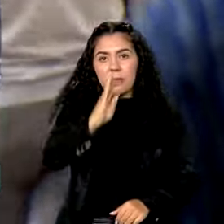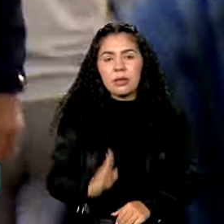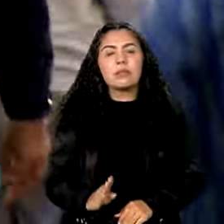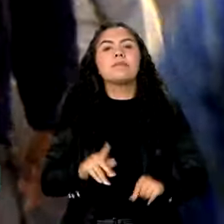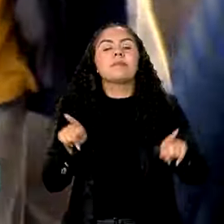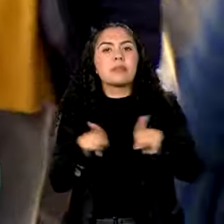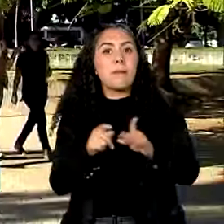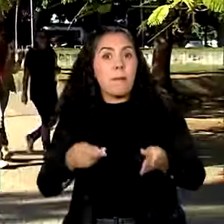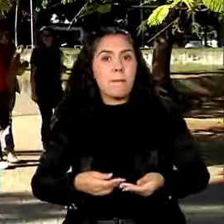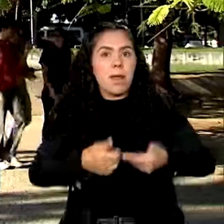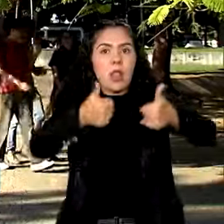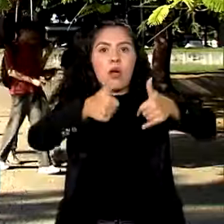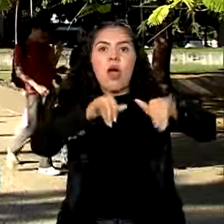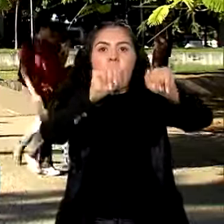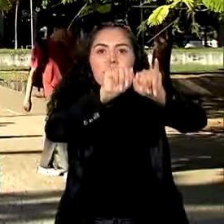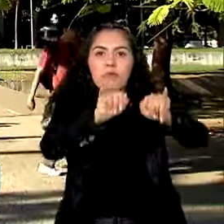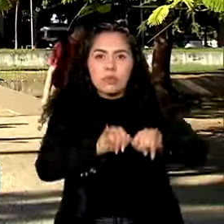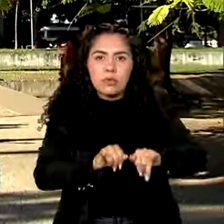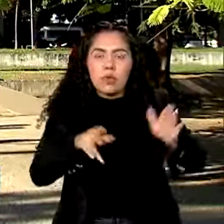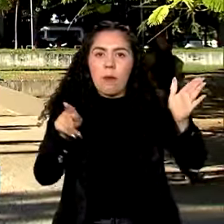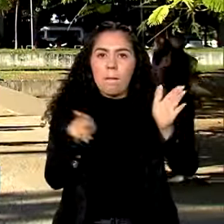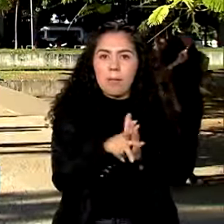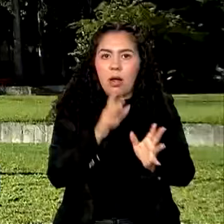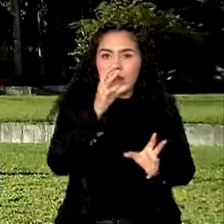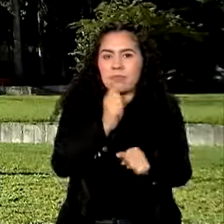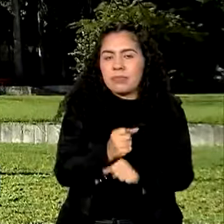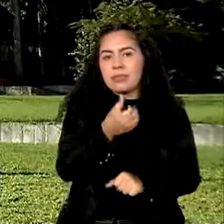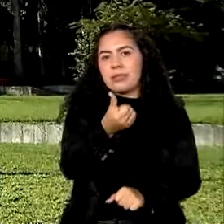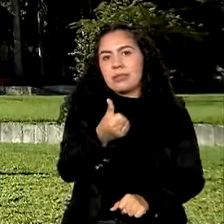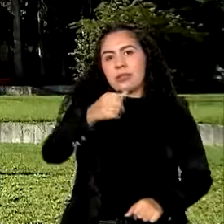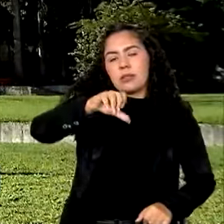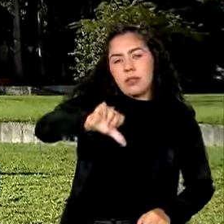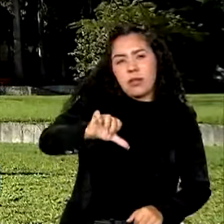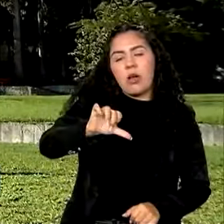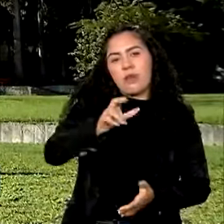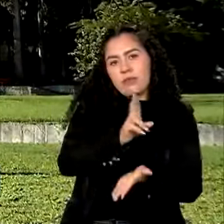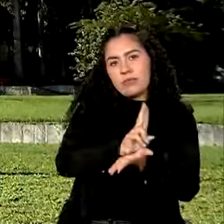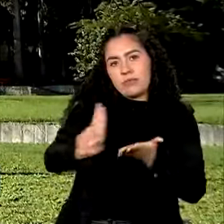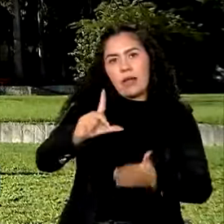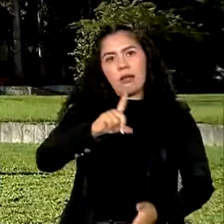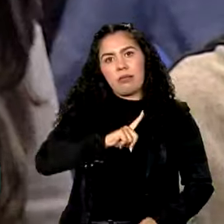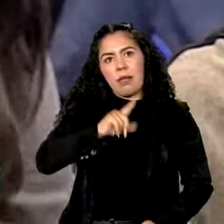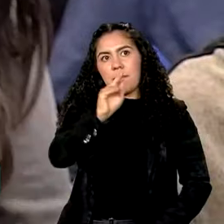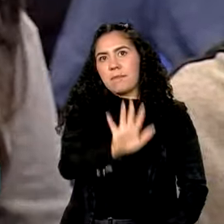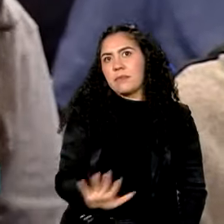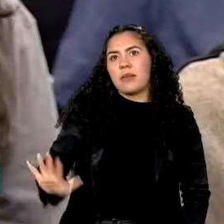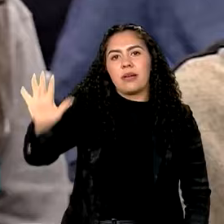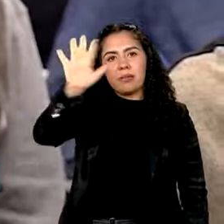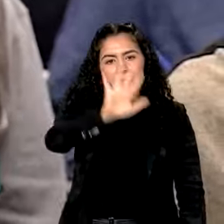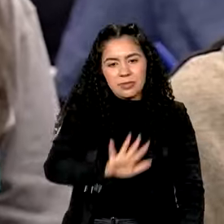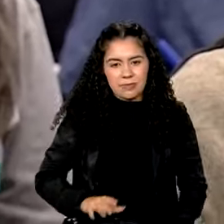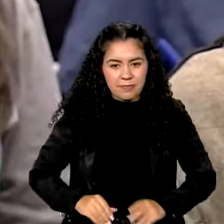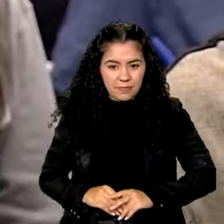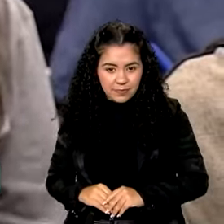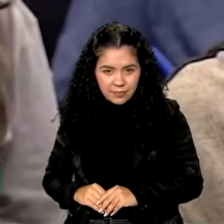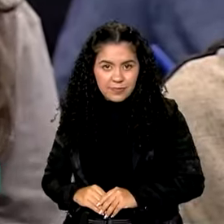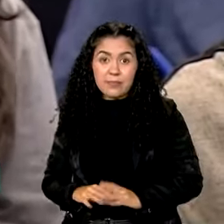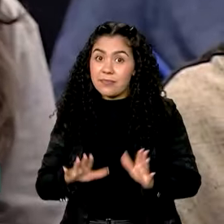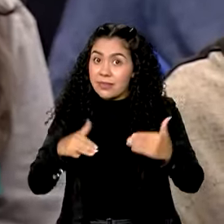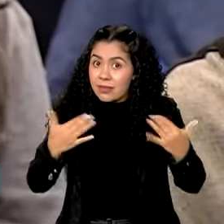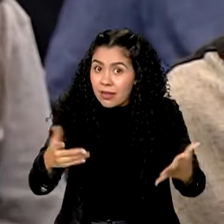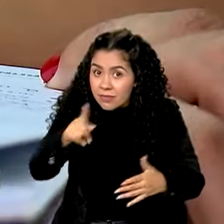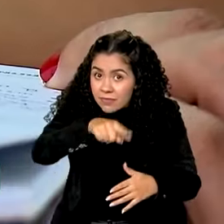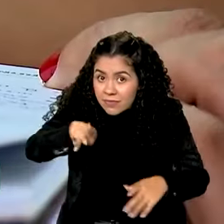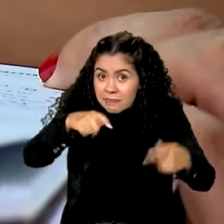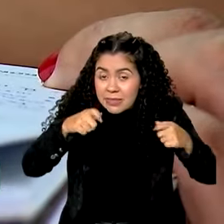infraestrutura de todas as 69 universidades federais. Então, fique